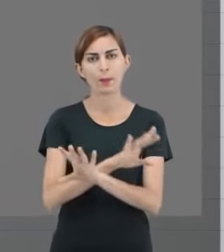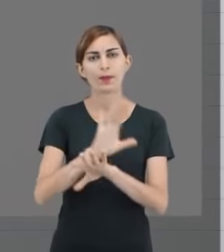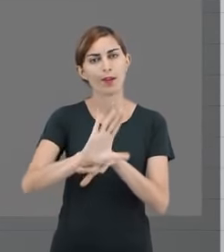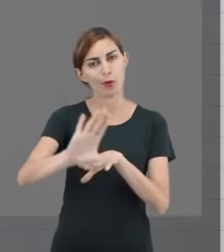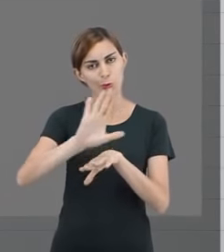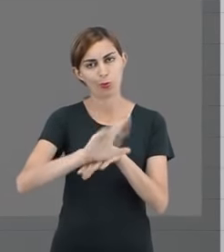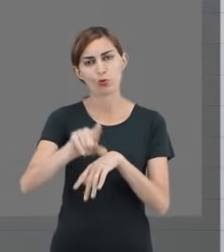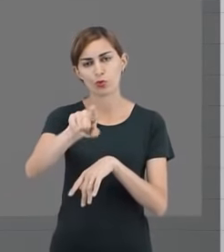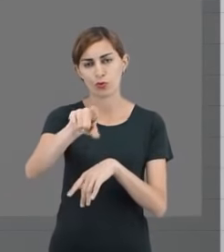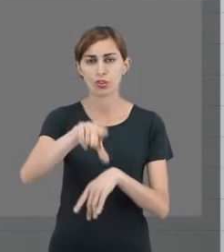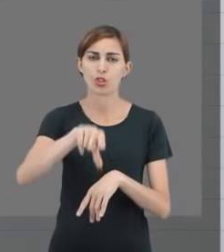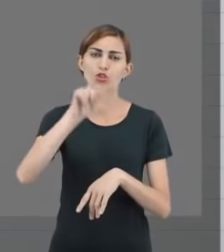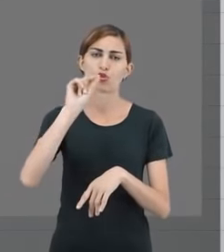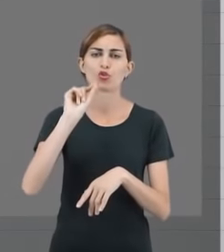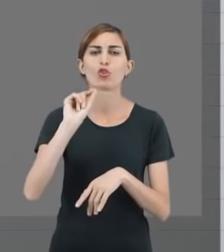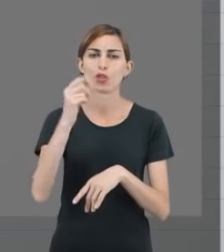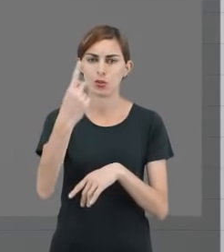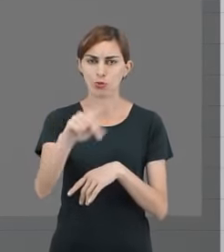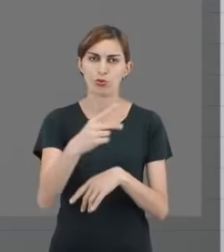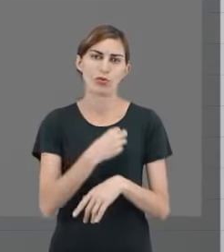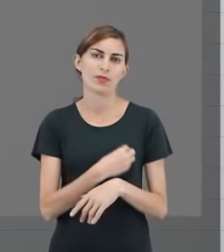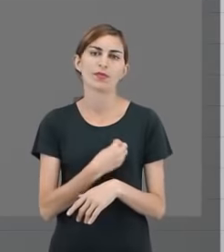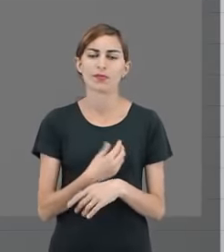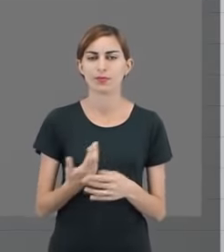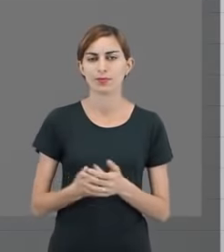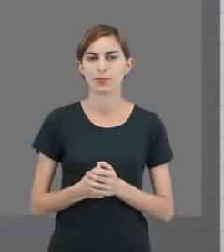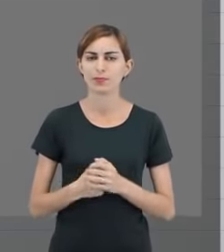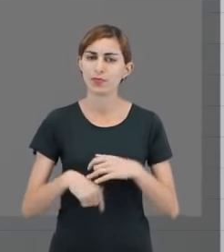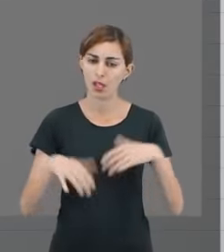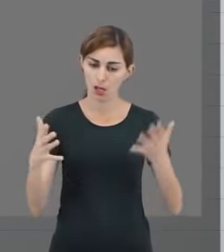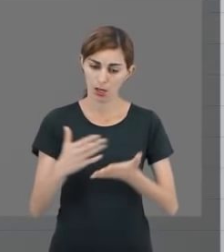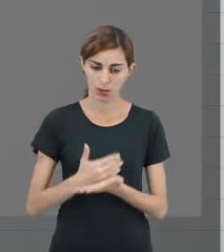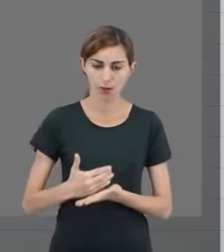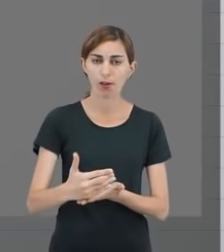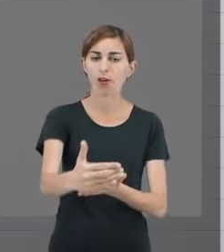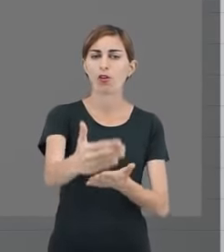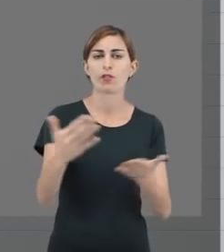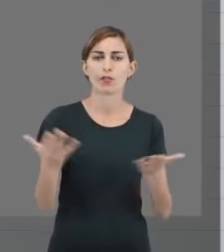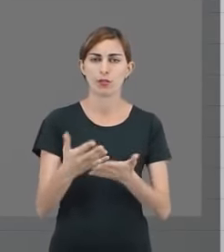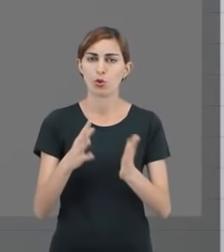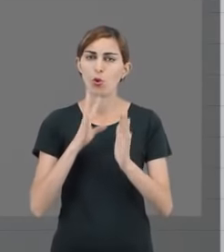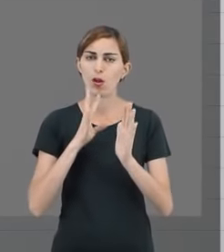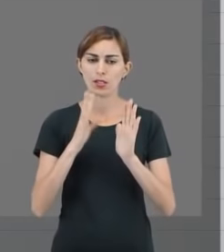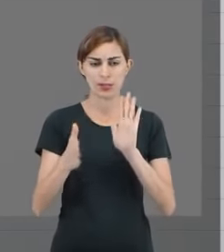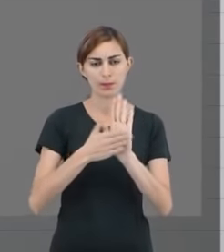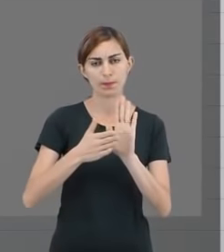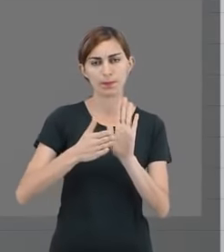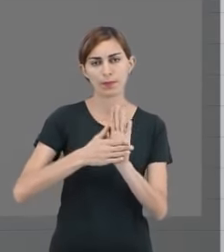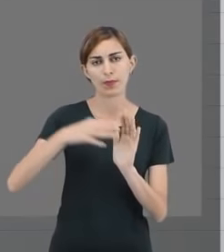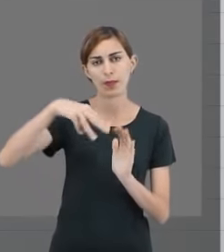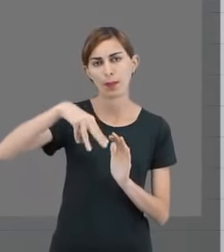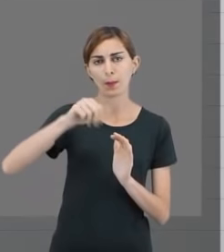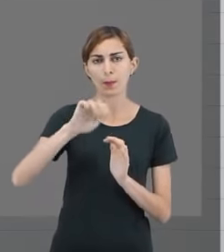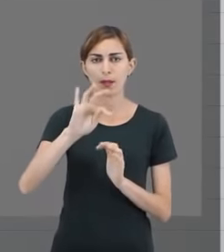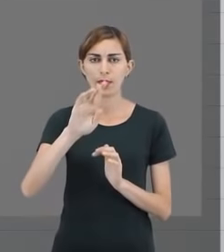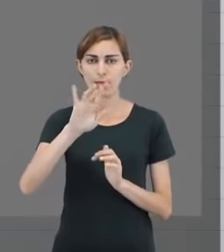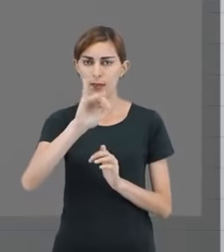esse curso que você escolheu para a sua vida. A gente agora vai conhecer a matriz curricular dos nossos cursos.